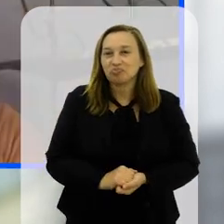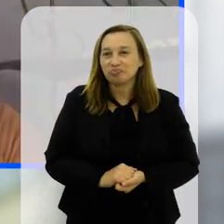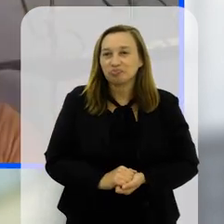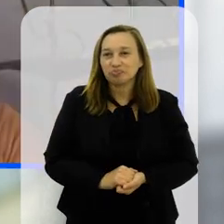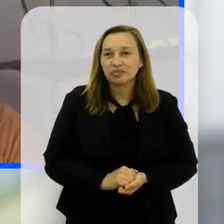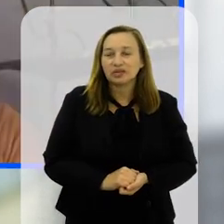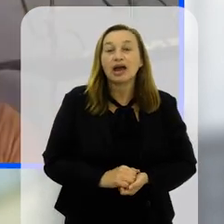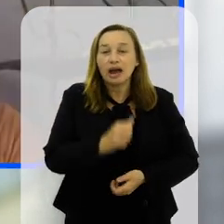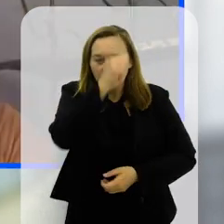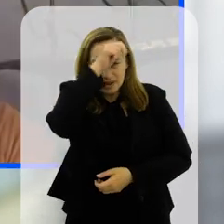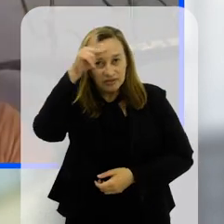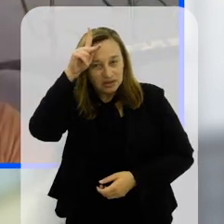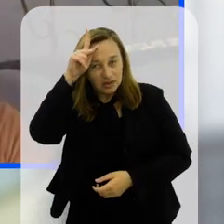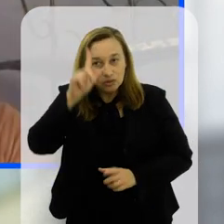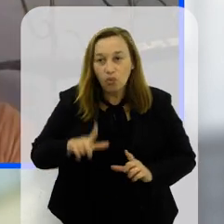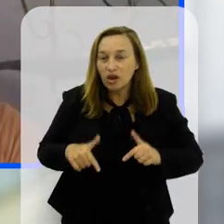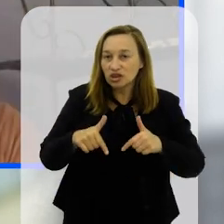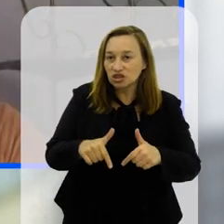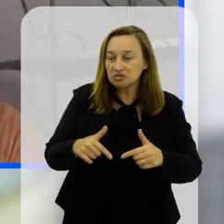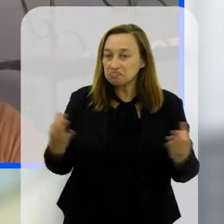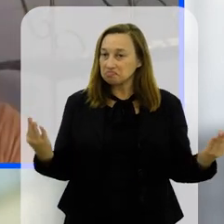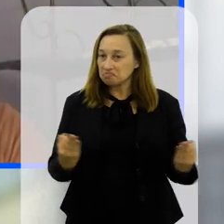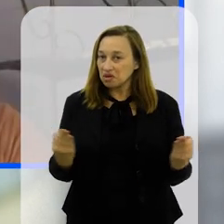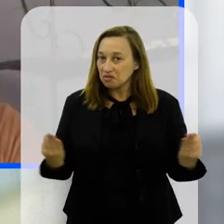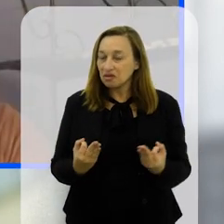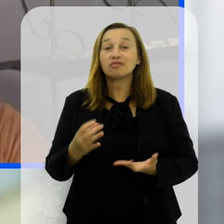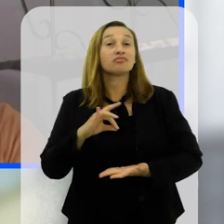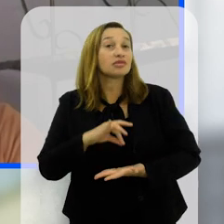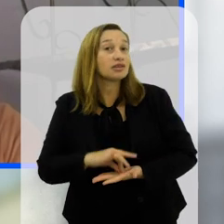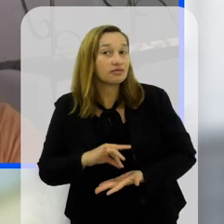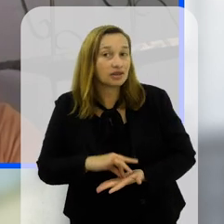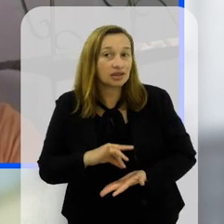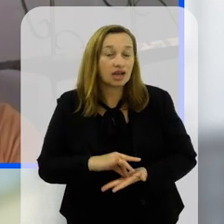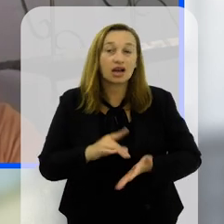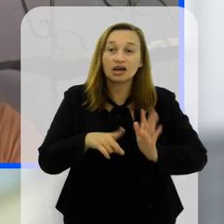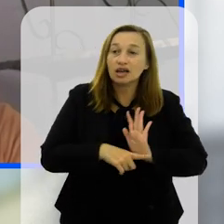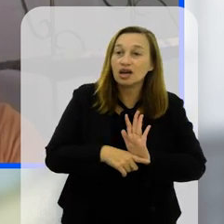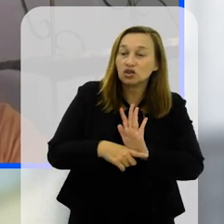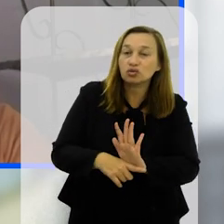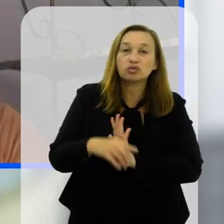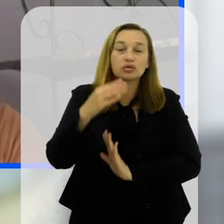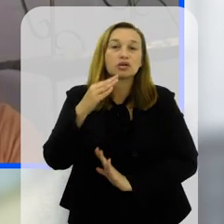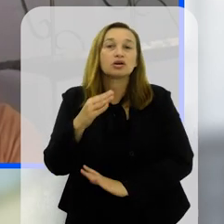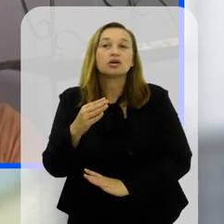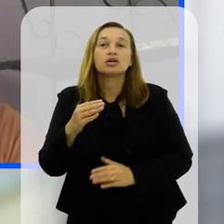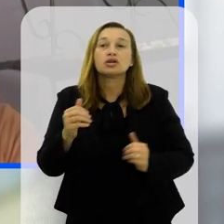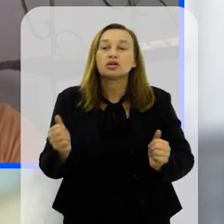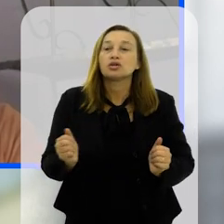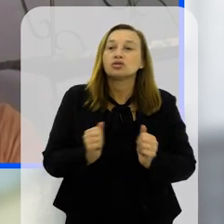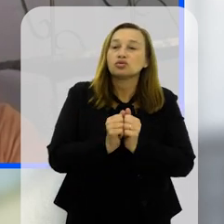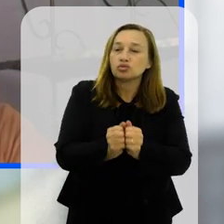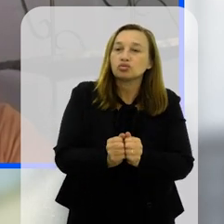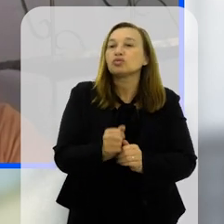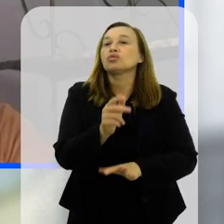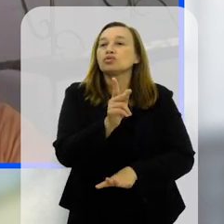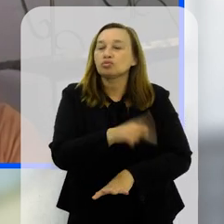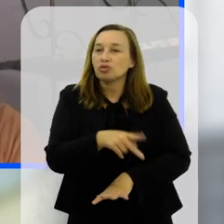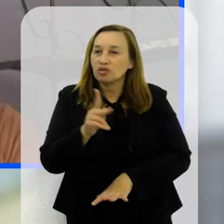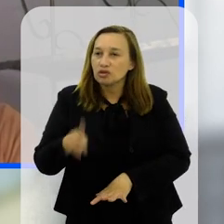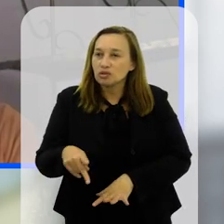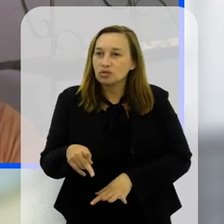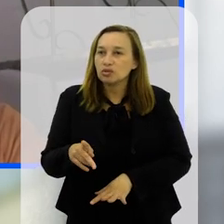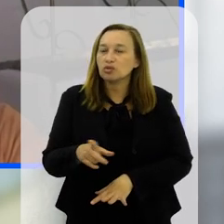que é a prefeitura teve uma atitude né exemplar mesmo que corrobora com o pensamento dos